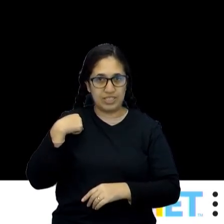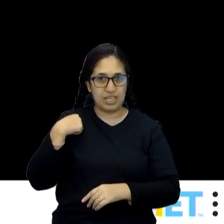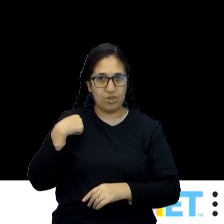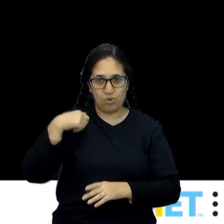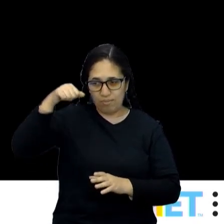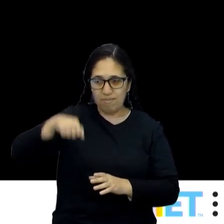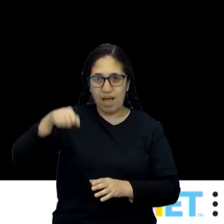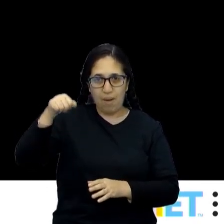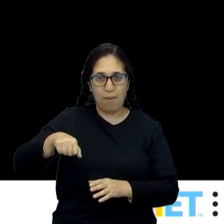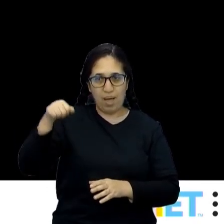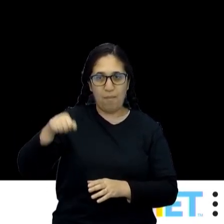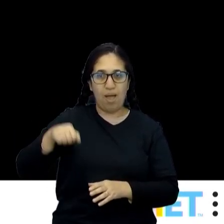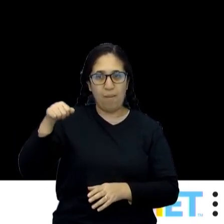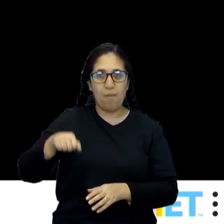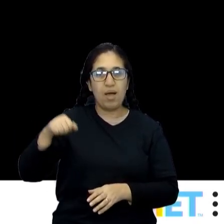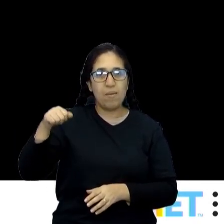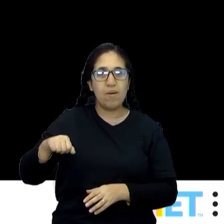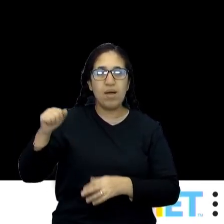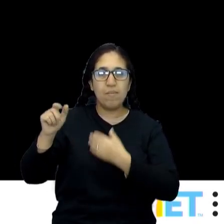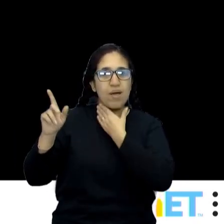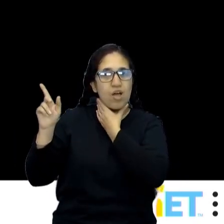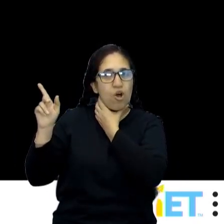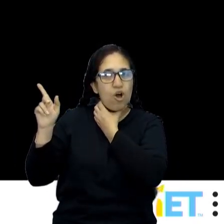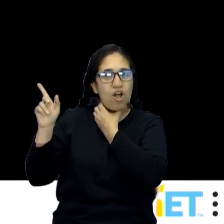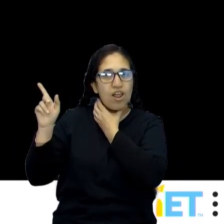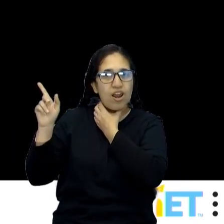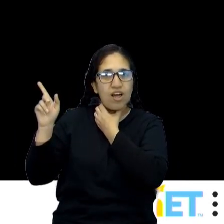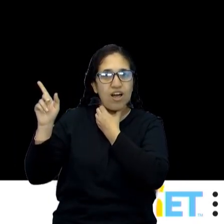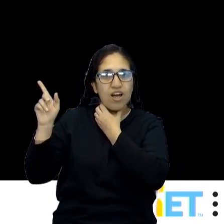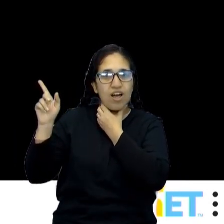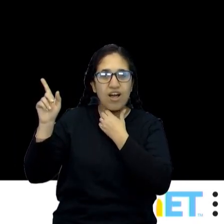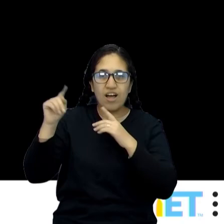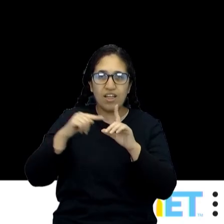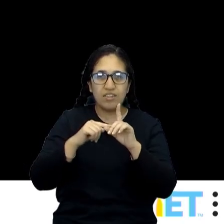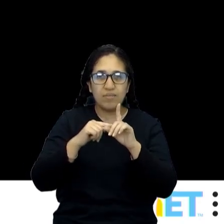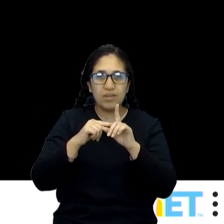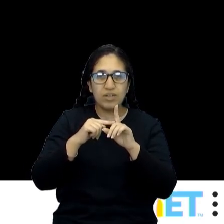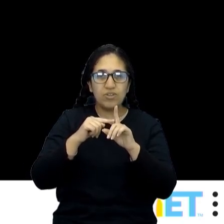mexendo muito aqui na pressão e na temperatura, ó.